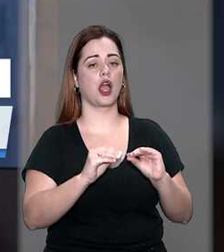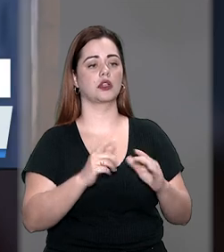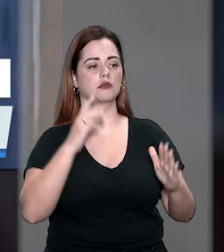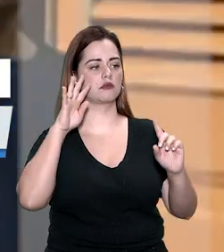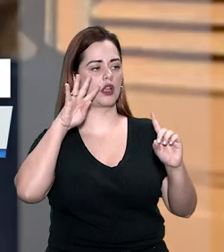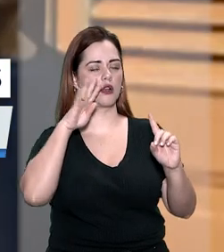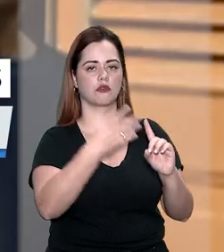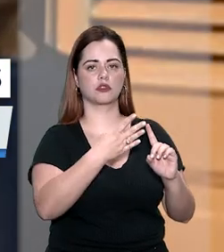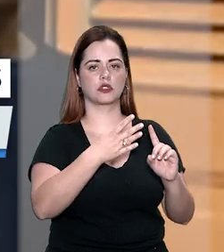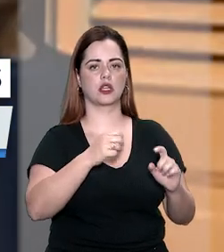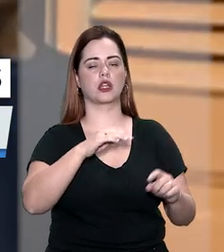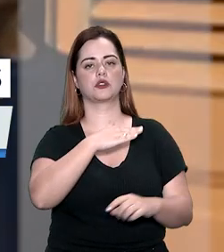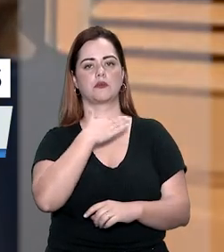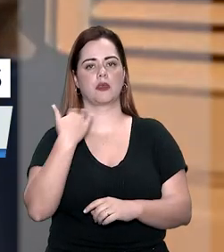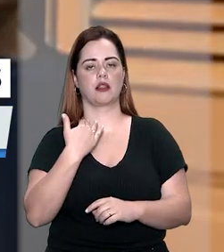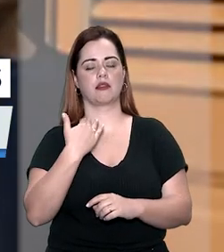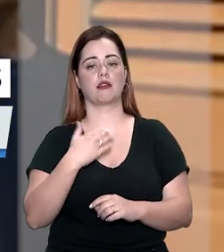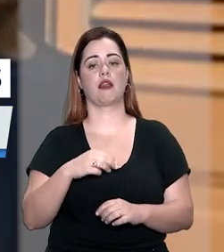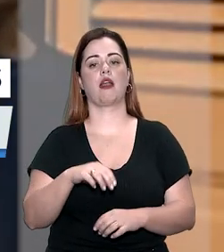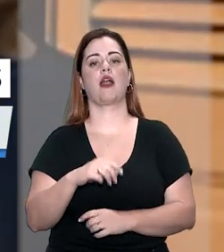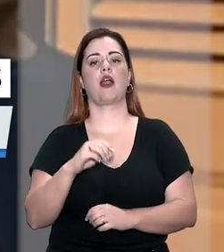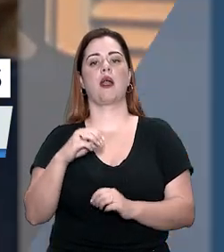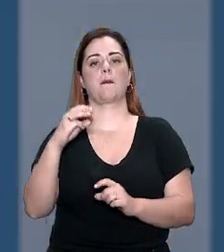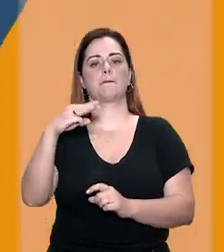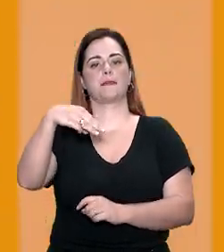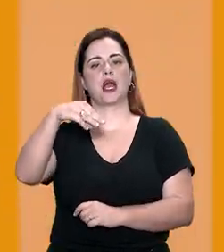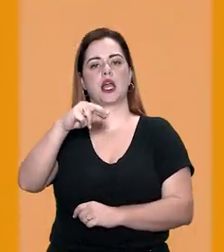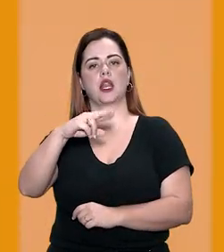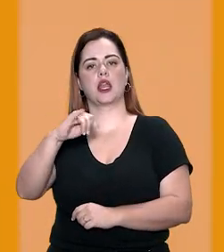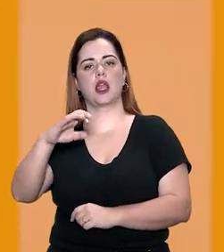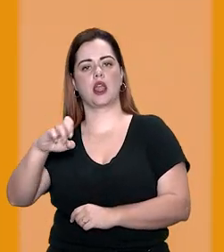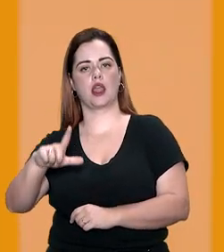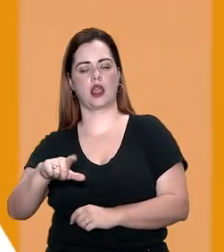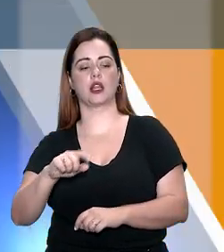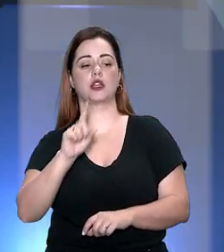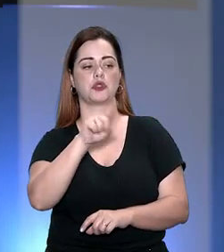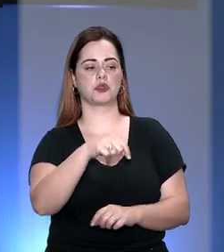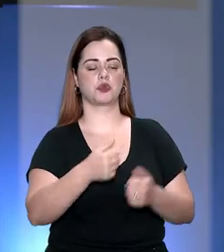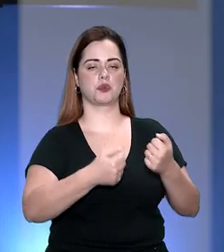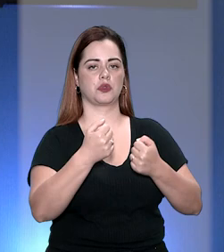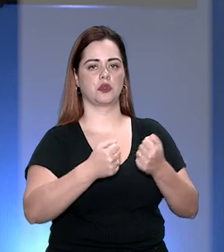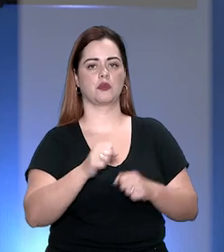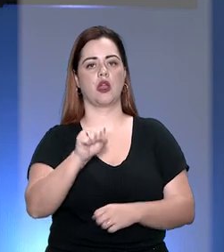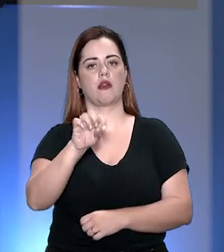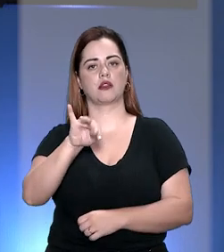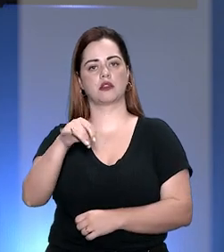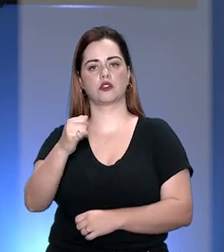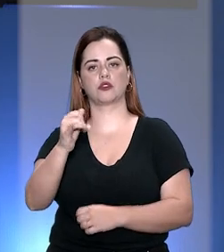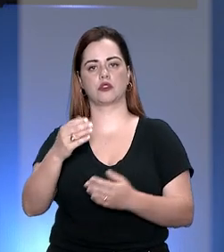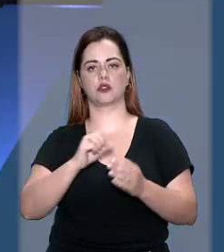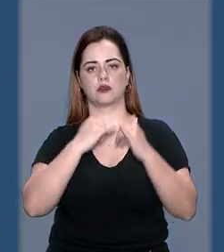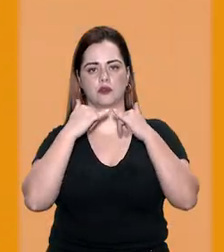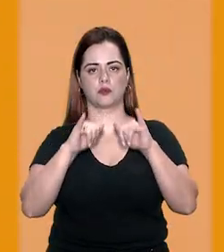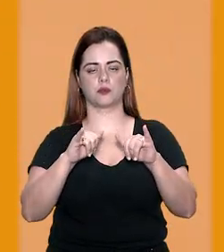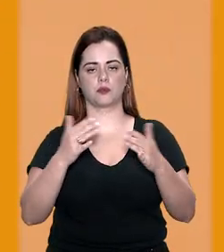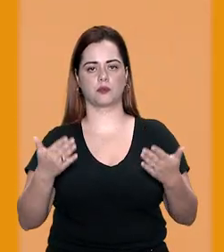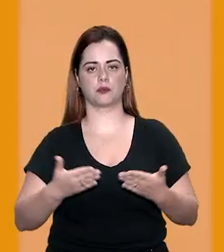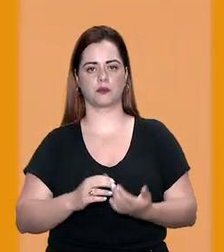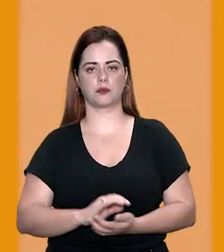acusado de matar vereadora Marielle Franco e seu motorista. O STJ Notícias começa agora.